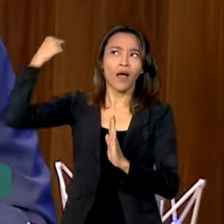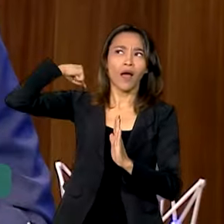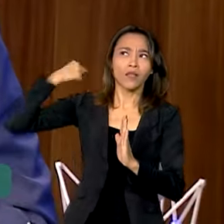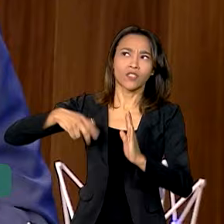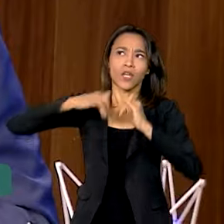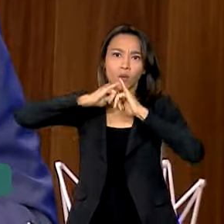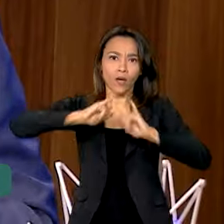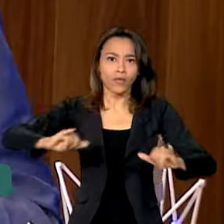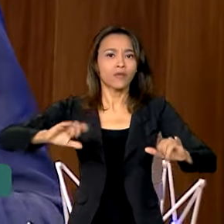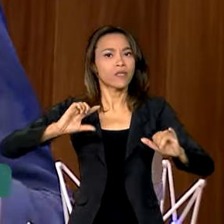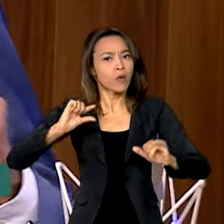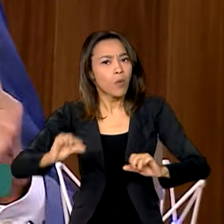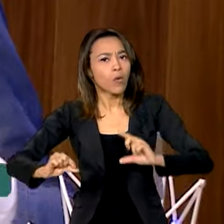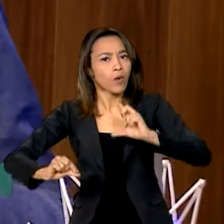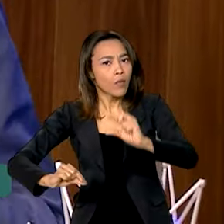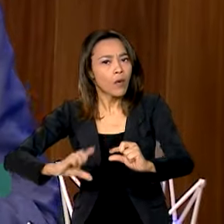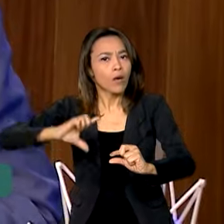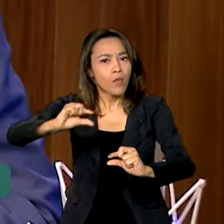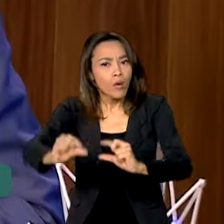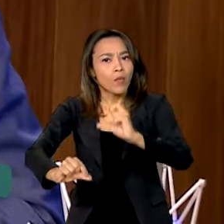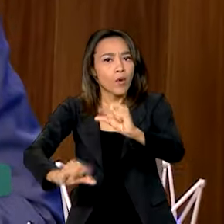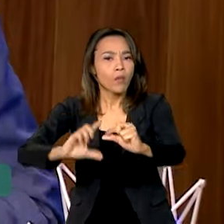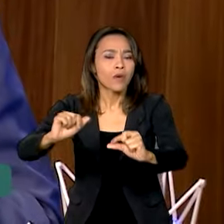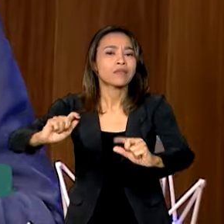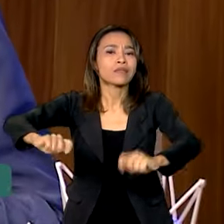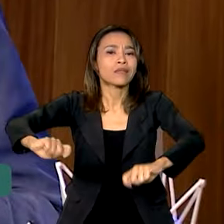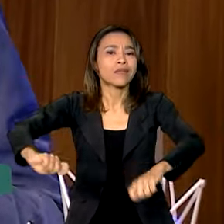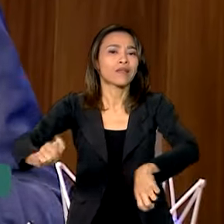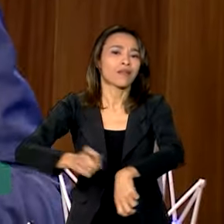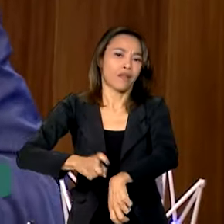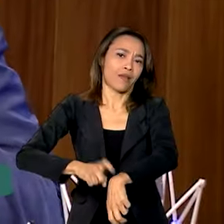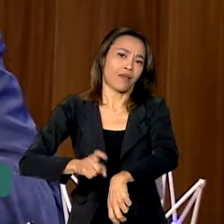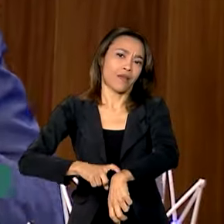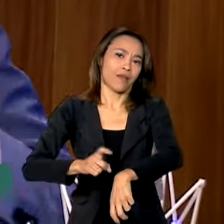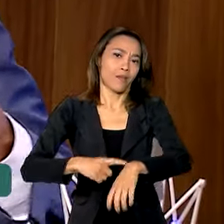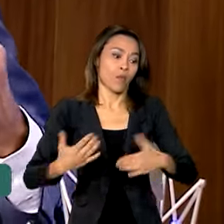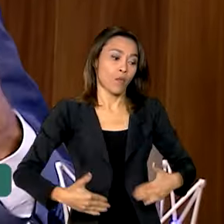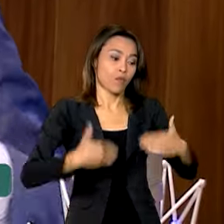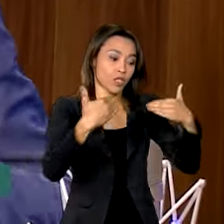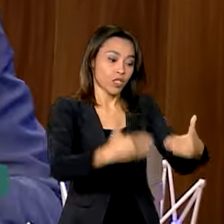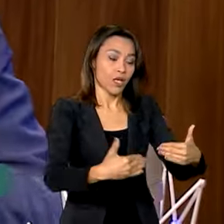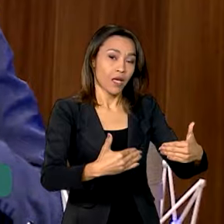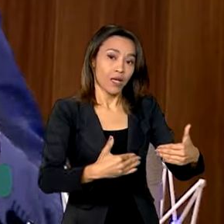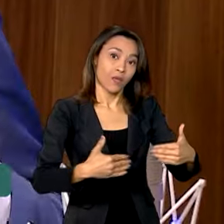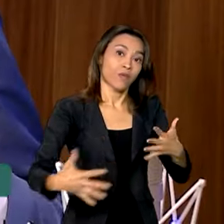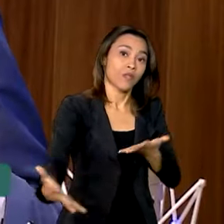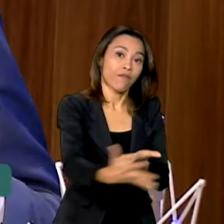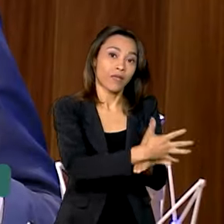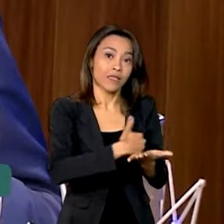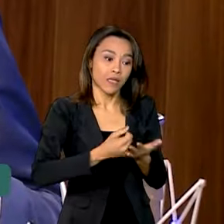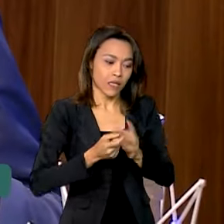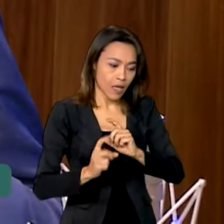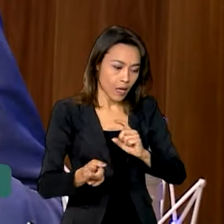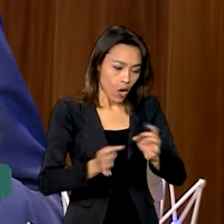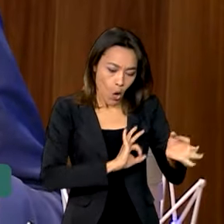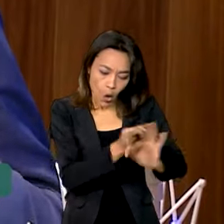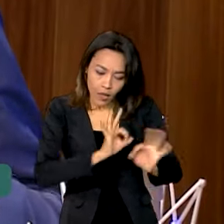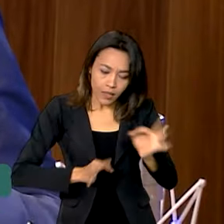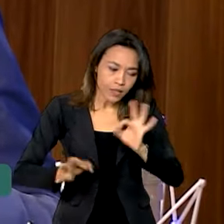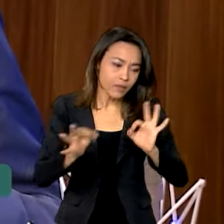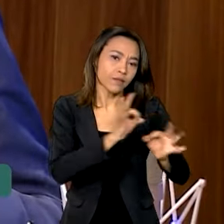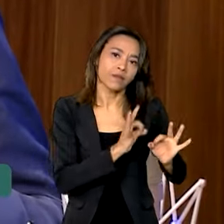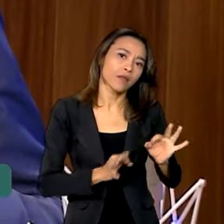ia ser uma coisa gradual. Daria tempo da Fazenda preparar, concluir a reforma sobre o consumo,